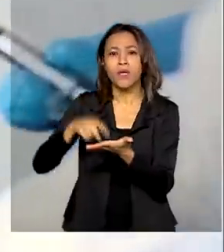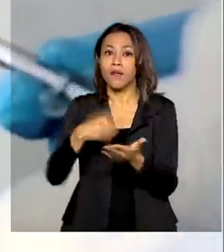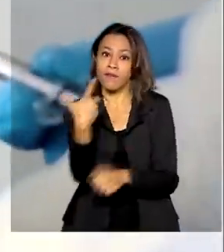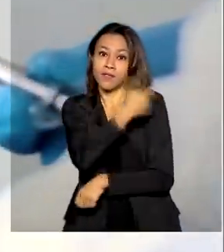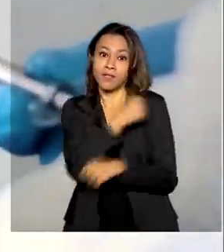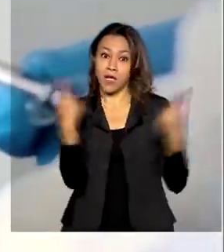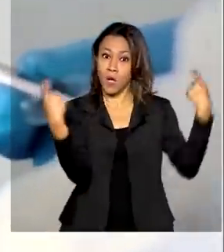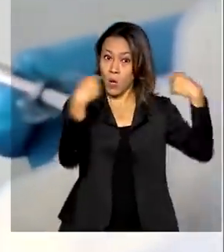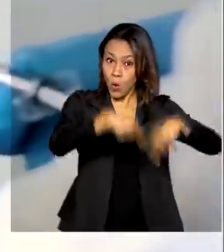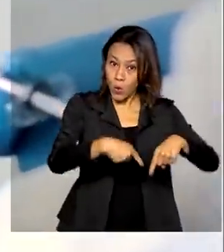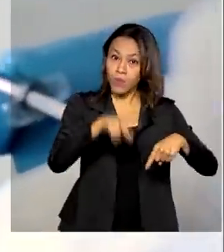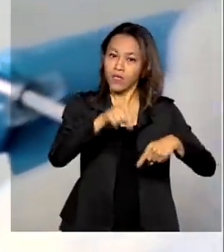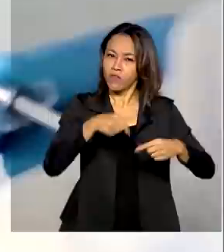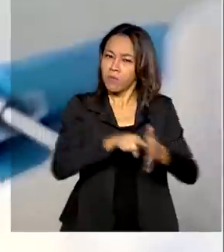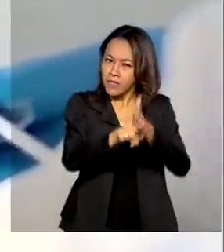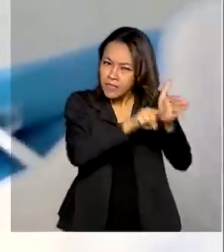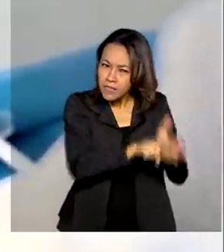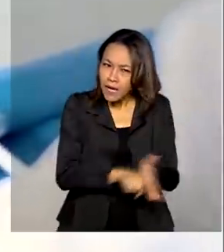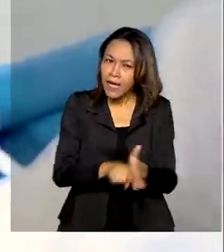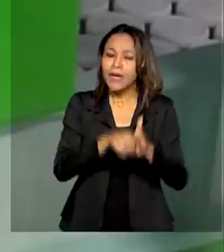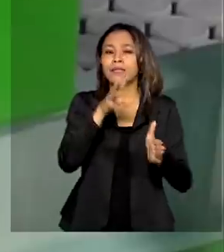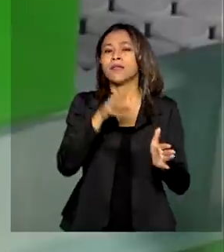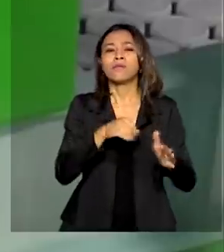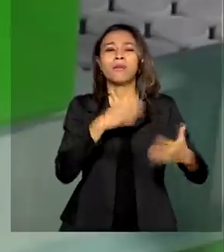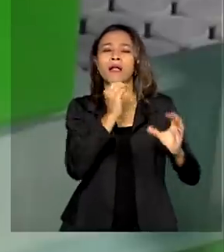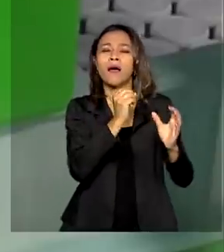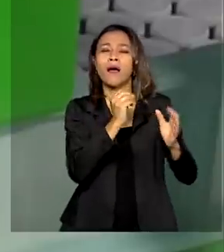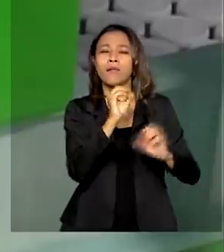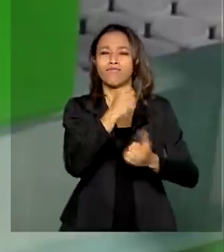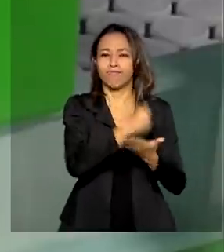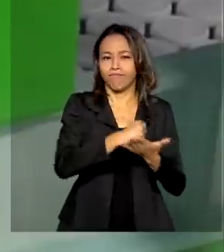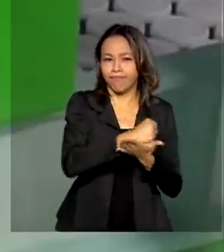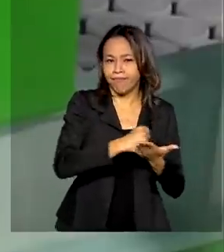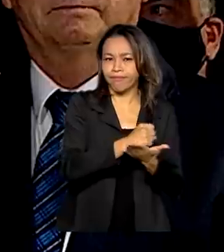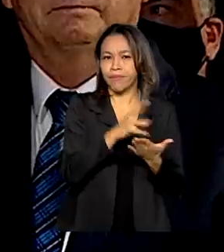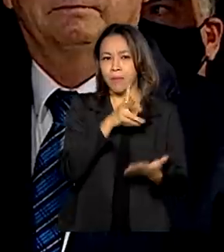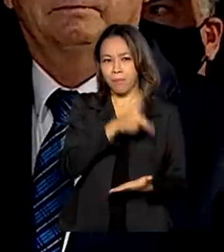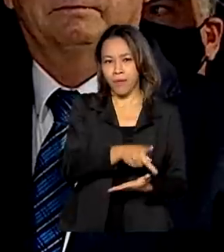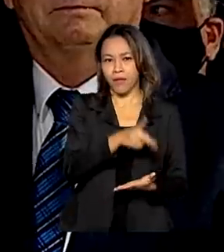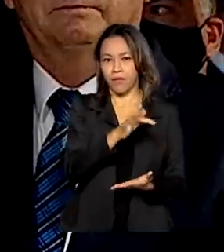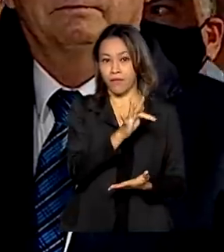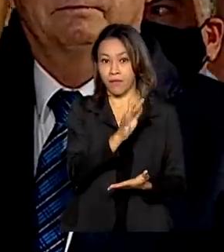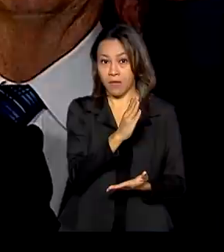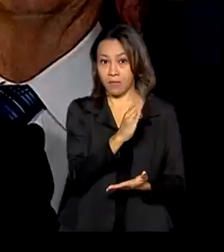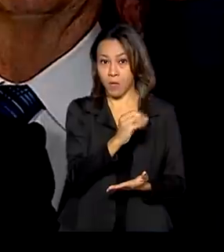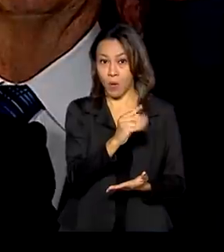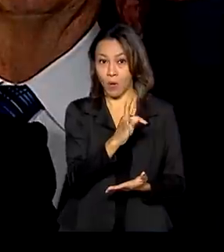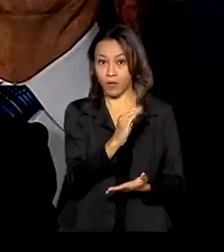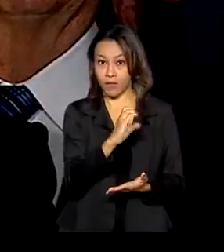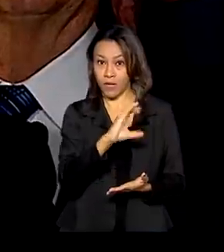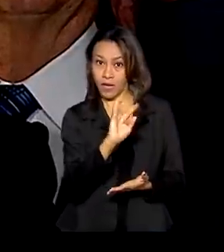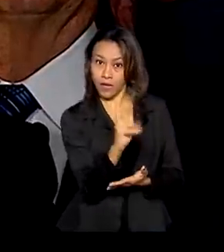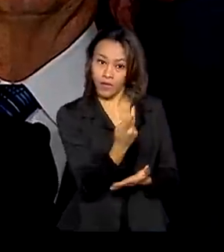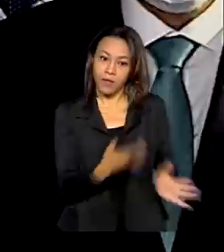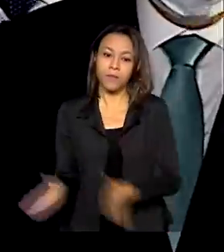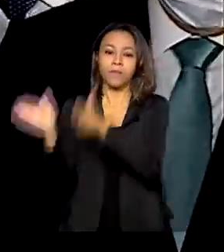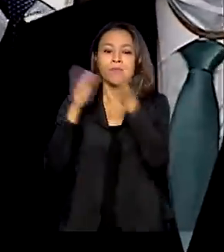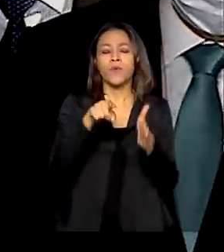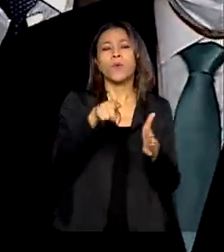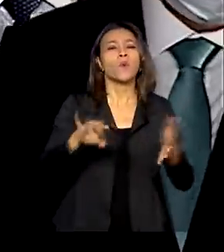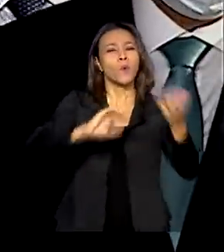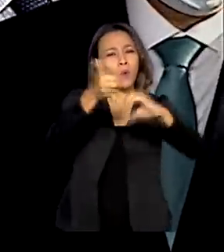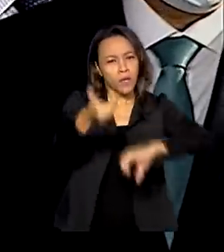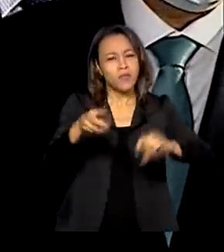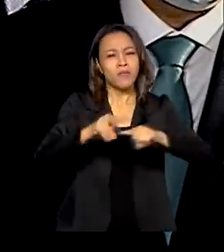a Covid-19 desenvolvida pela farmacêutica Pfizer-BioNTech. O Congresso Nacional vai analisar medida provisória